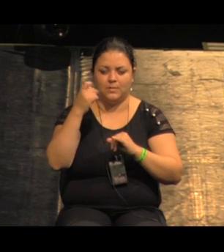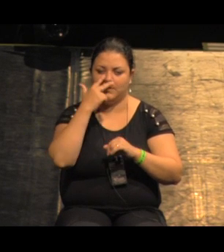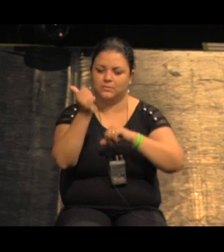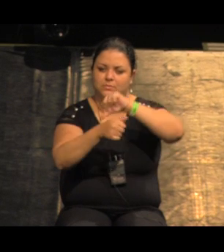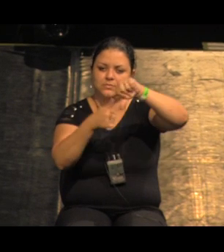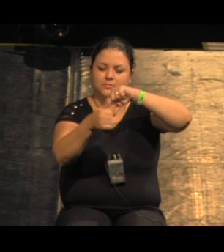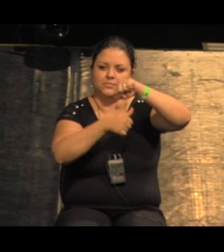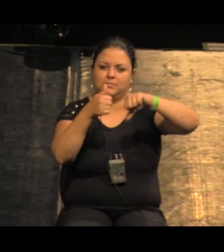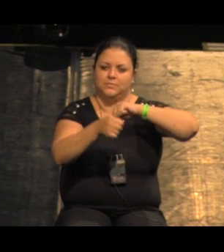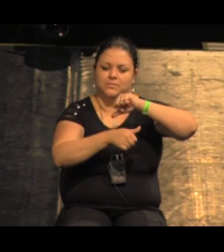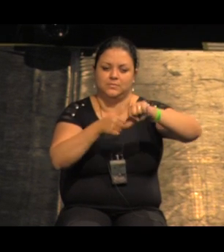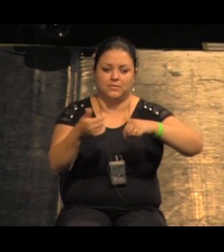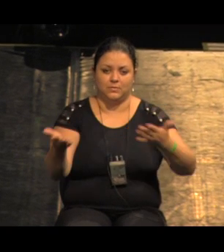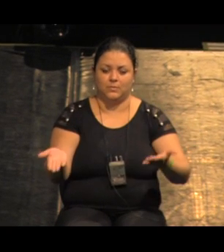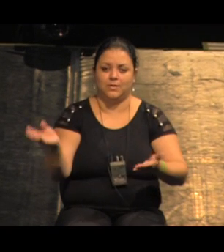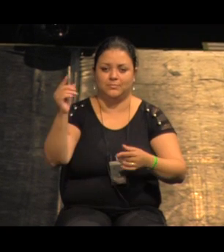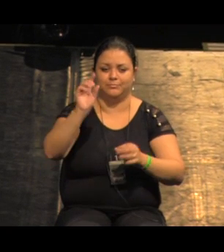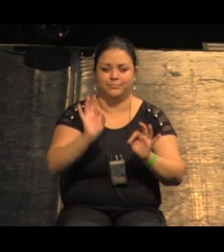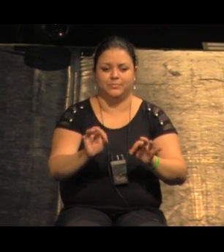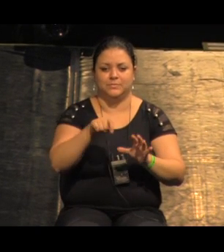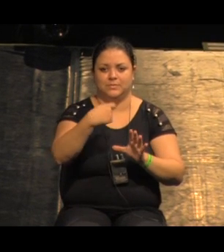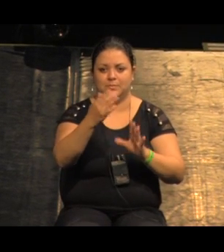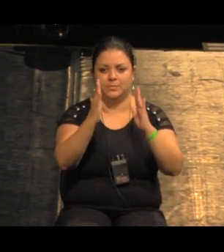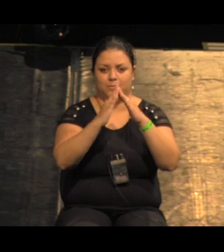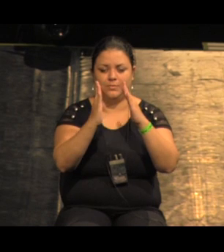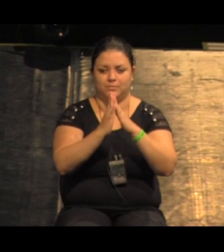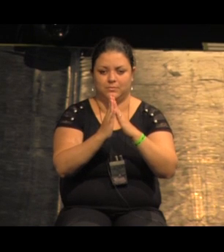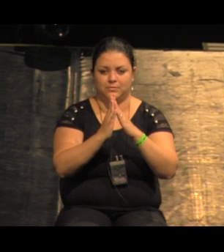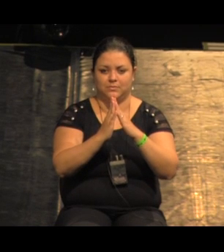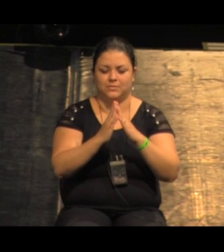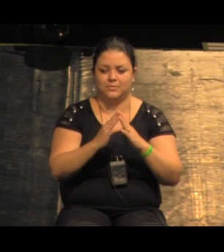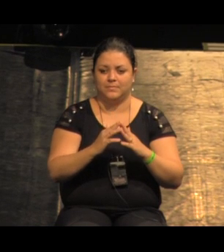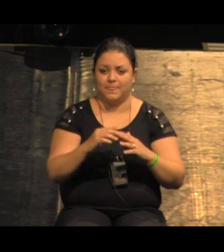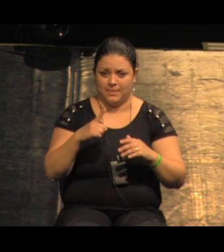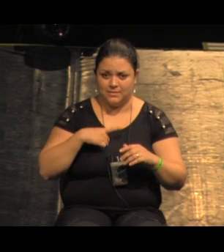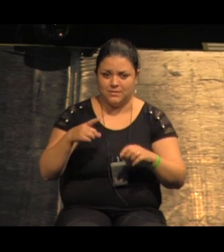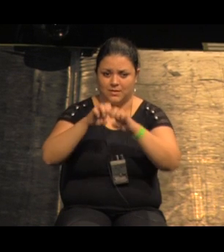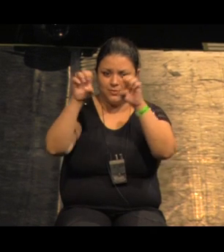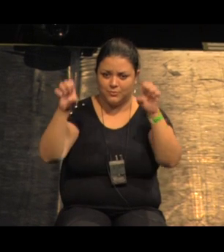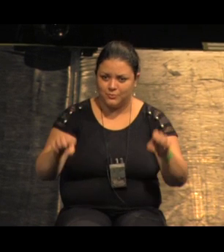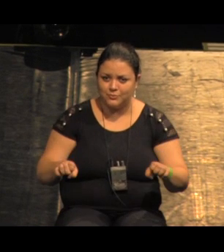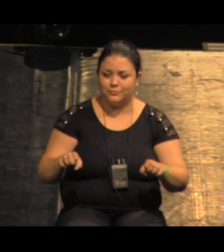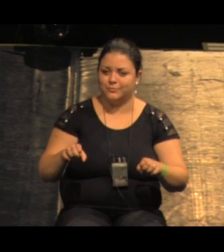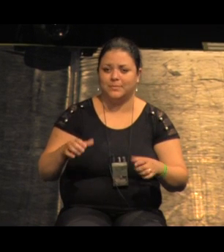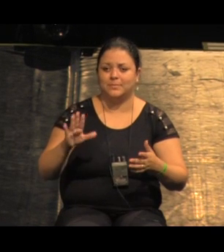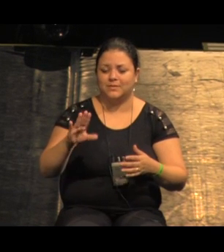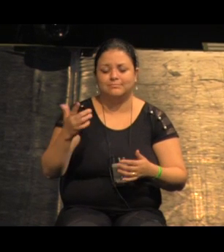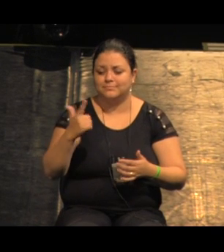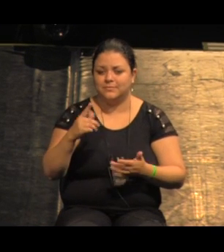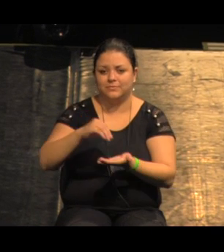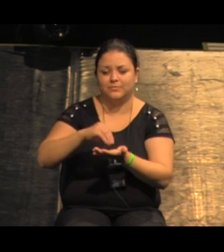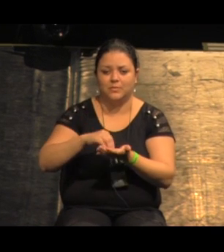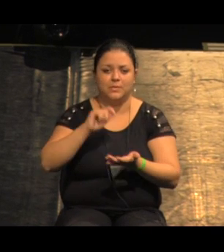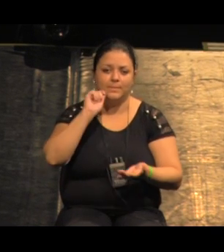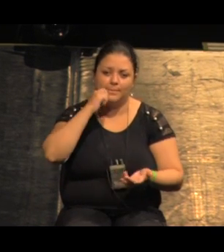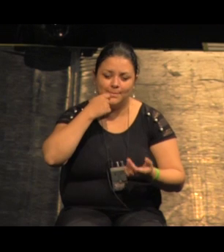esvaziando e está lentamente virando moradia não tem nenhuma oferta não é só de infraestrutura mas não existe padaria comércio serviços